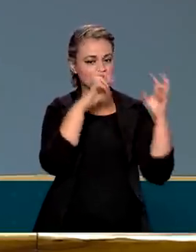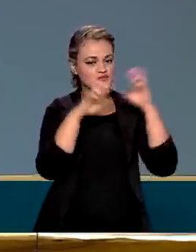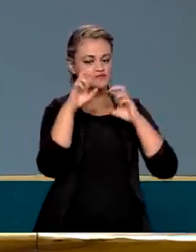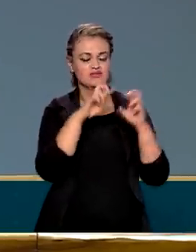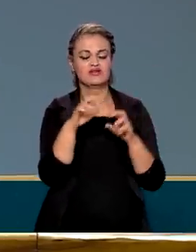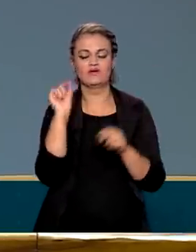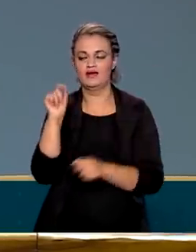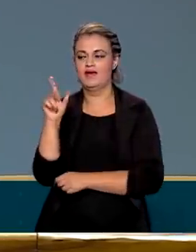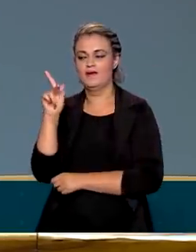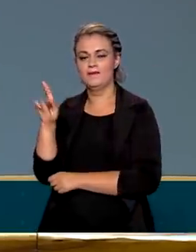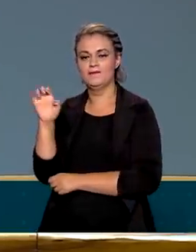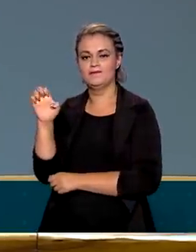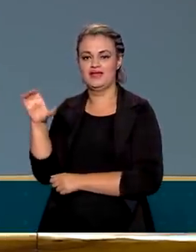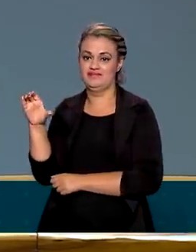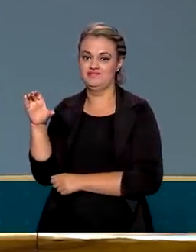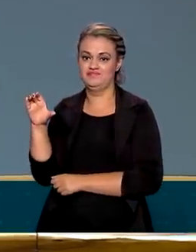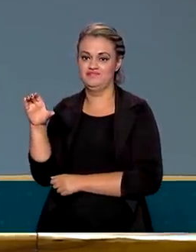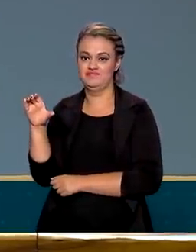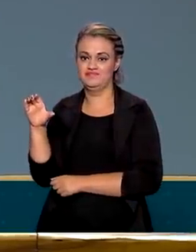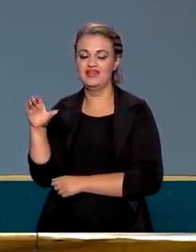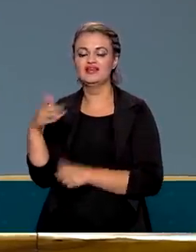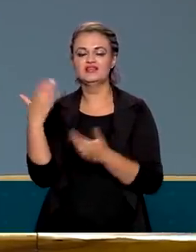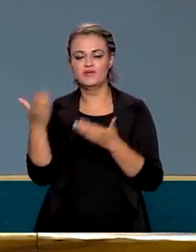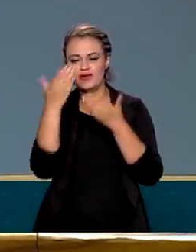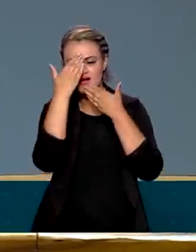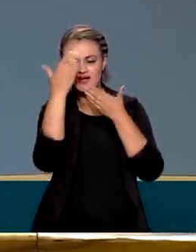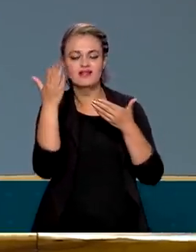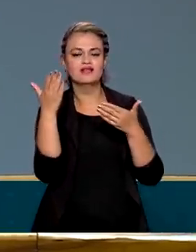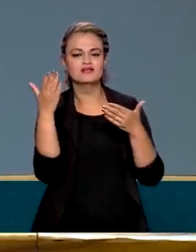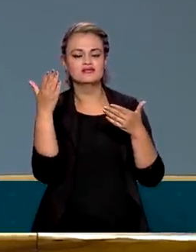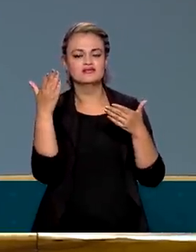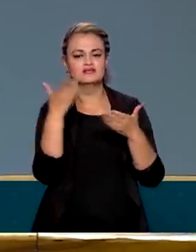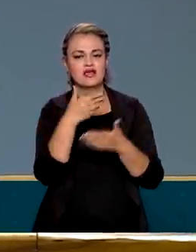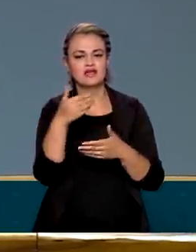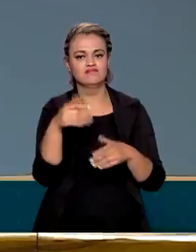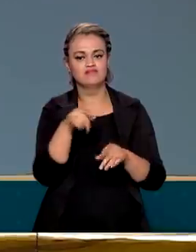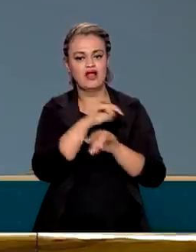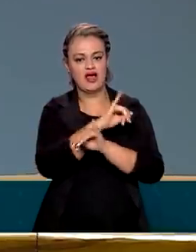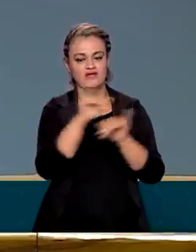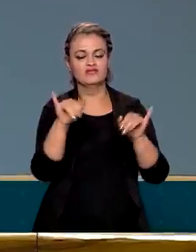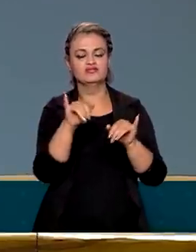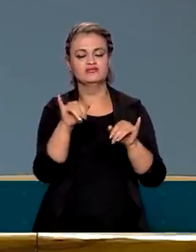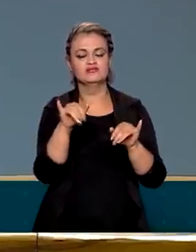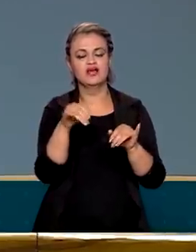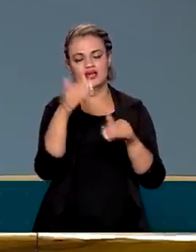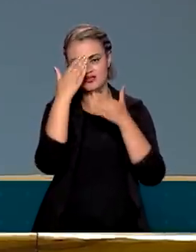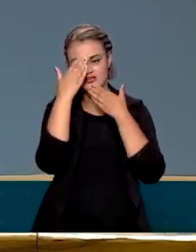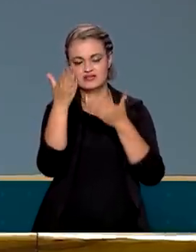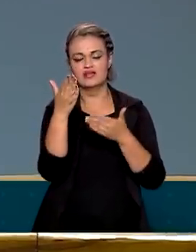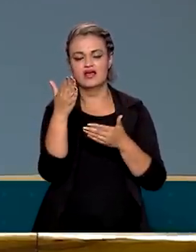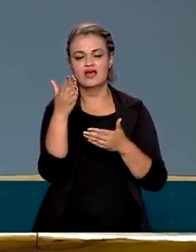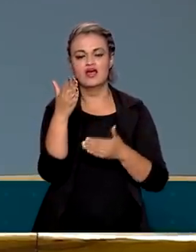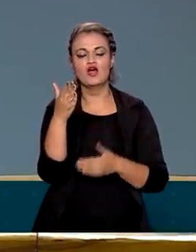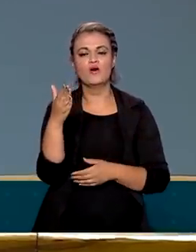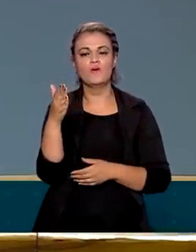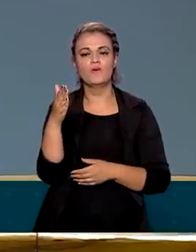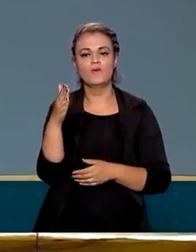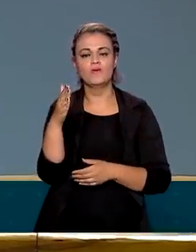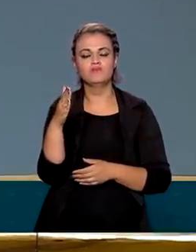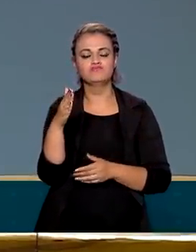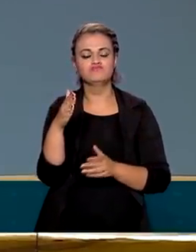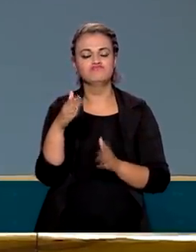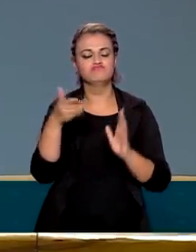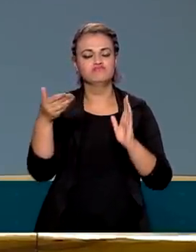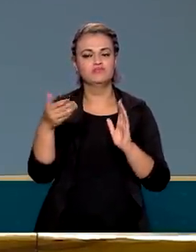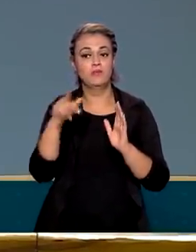a PEC do Precatório pode nos dar. Eu quero agradecer publicamente o presidente da Câmara, Arthur